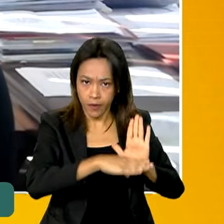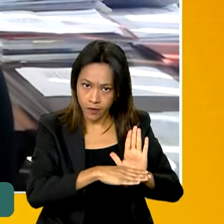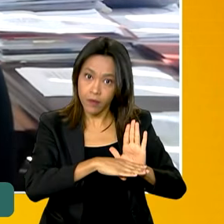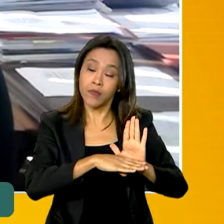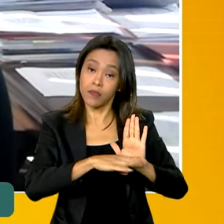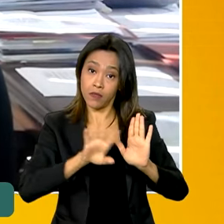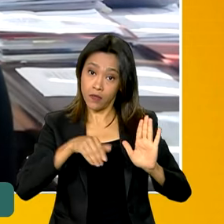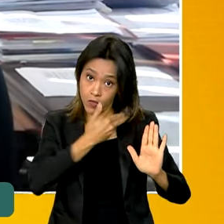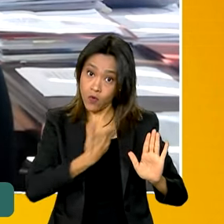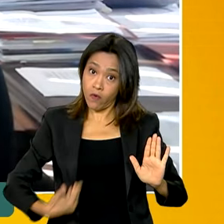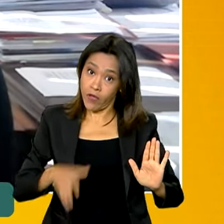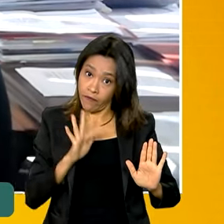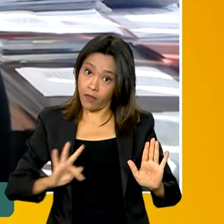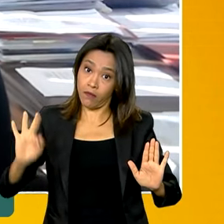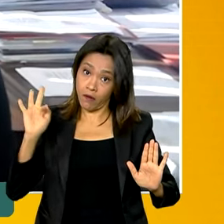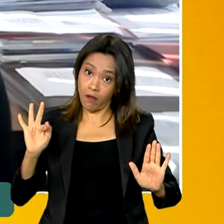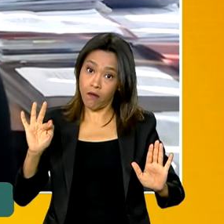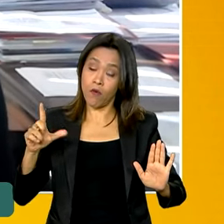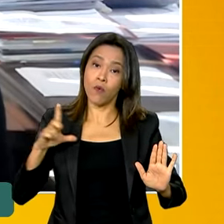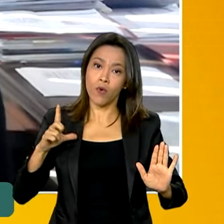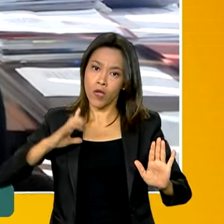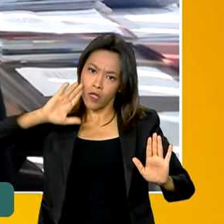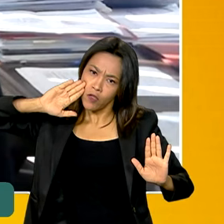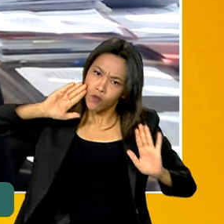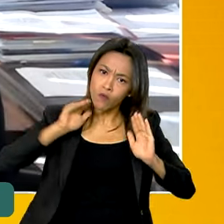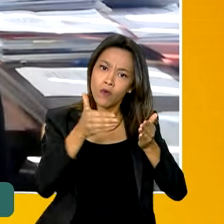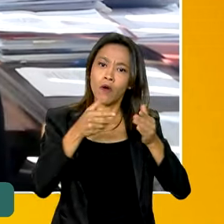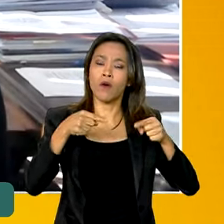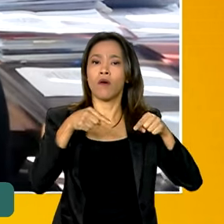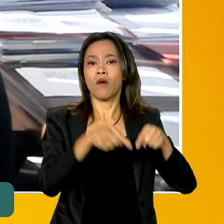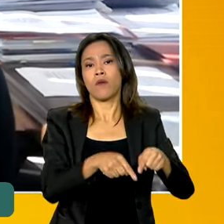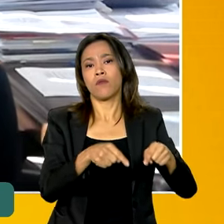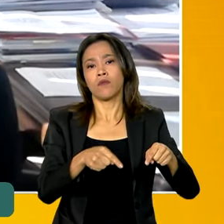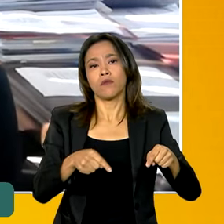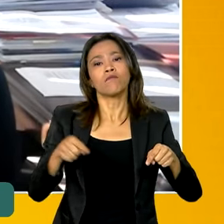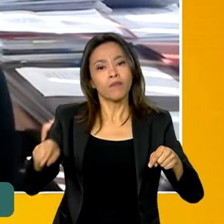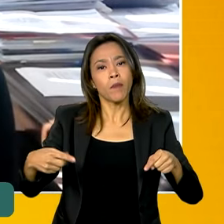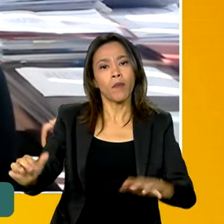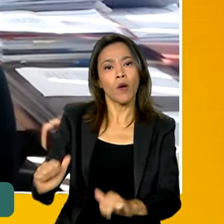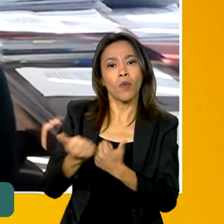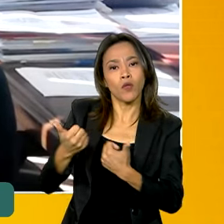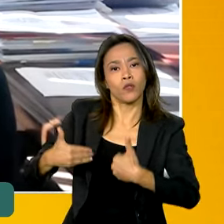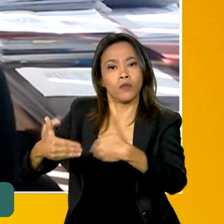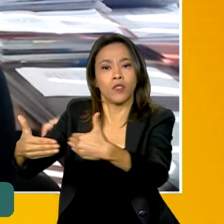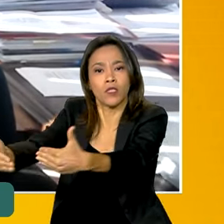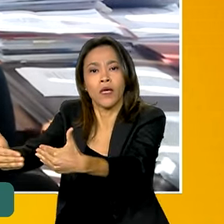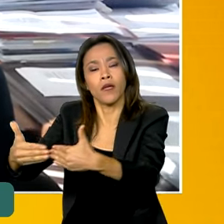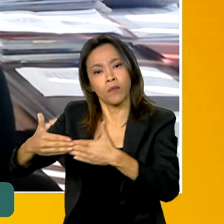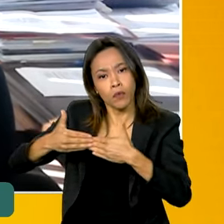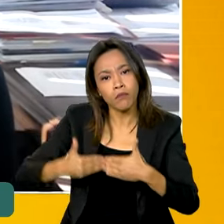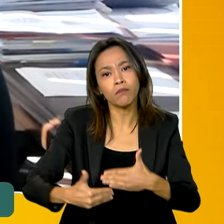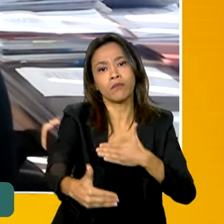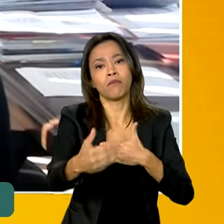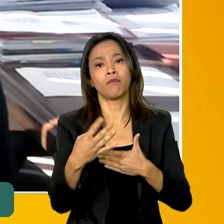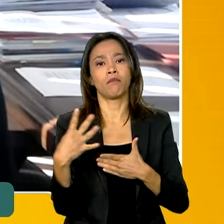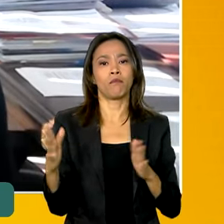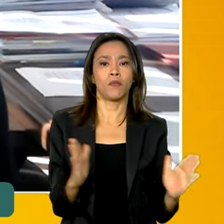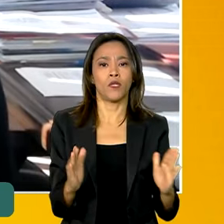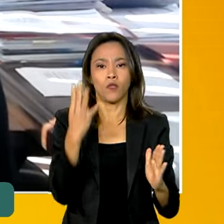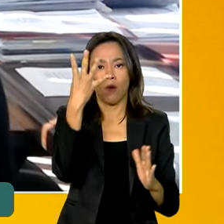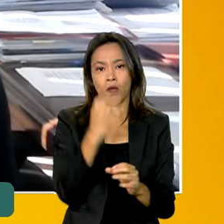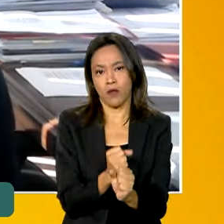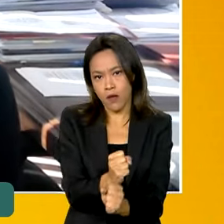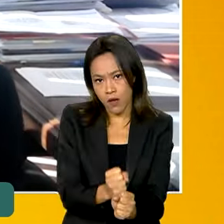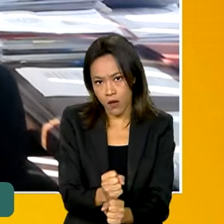governo federal prioriza no conjunto dos ministérios para os próximos quatro anos. Então,